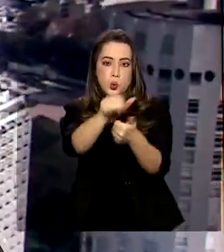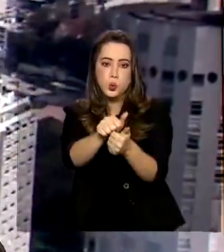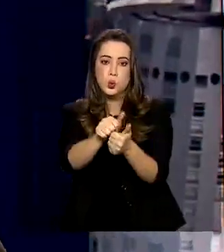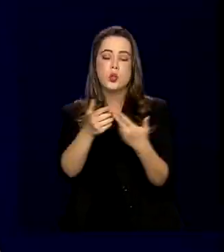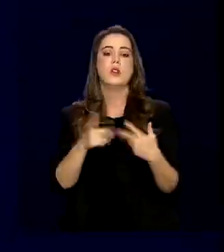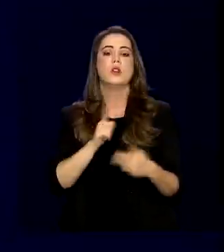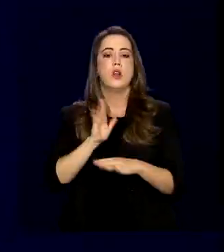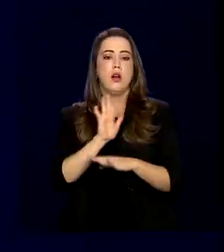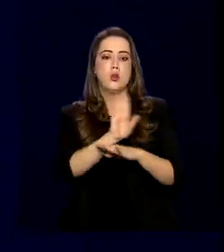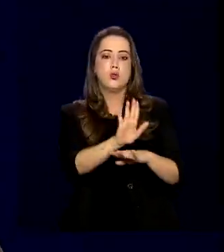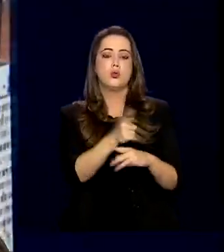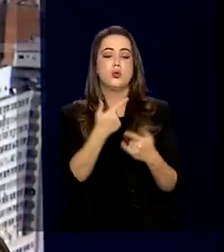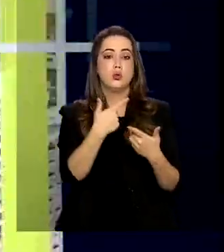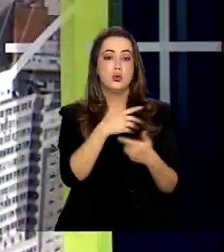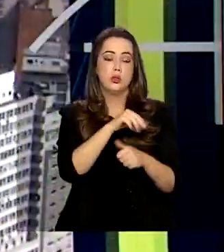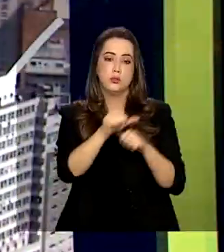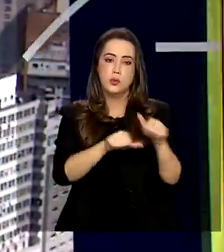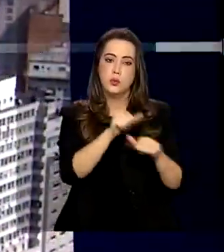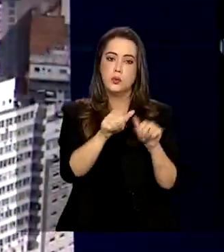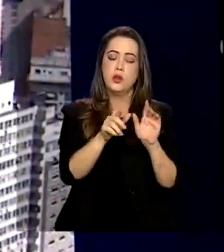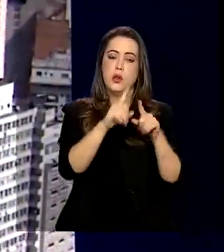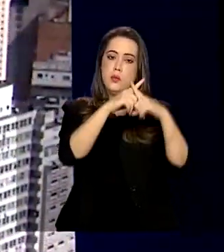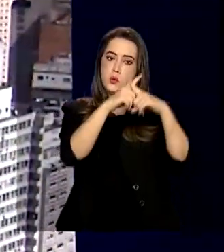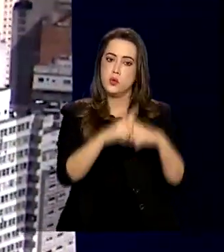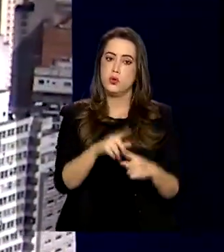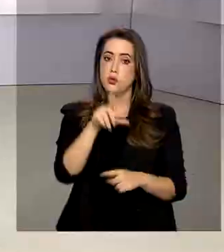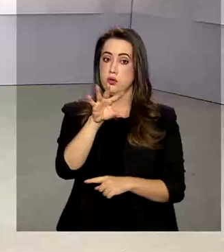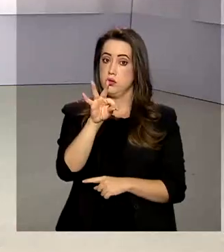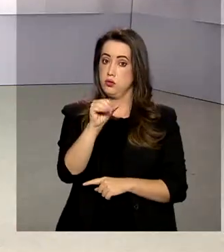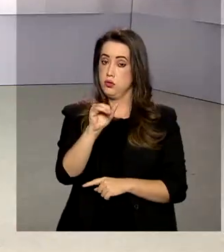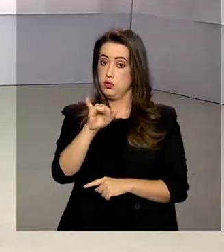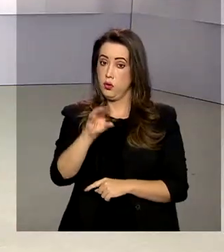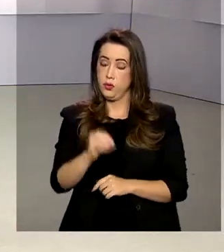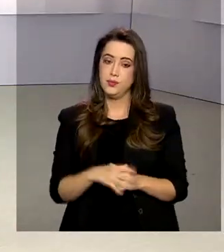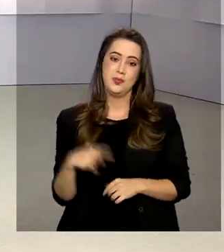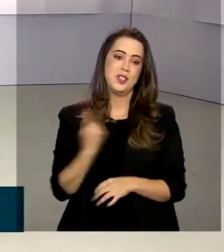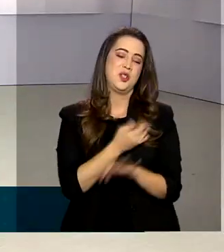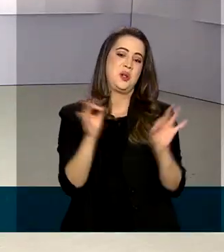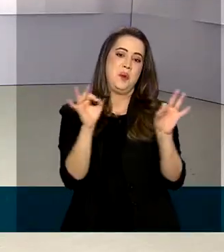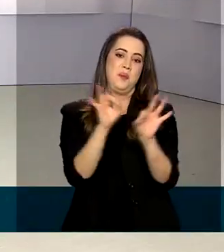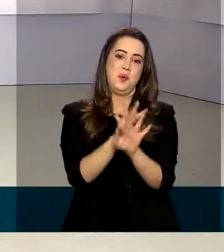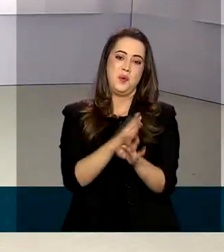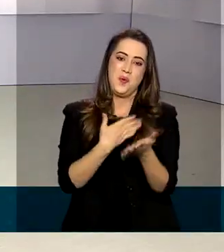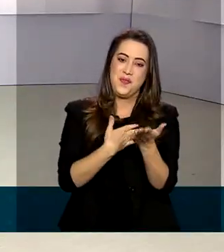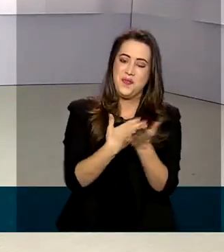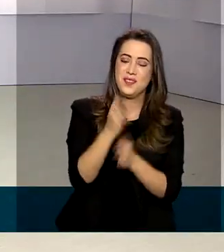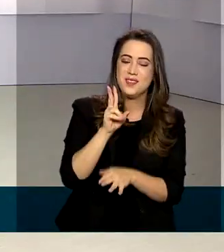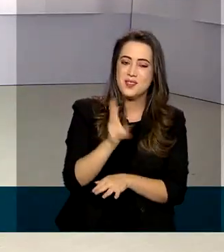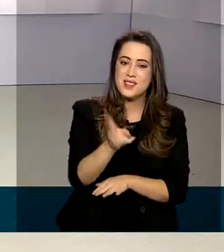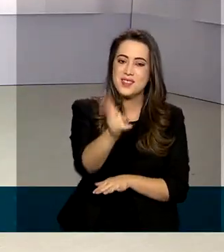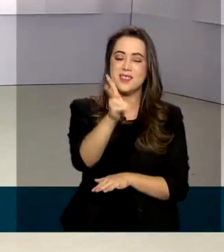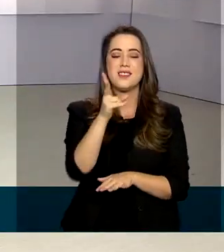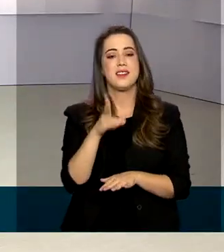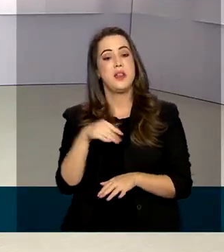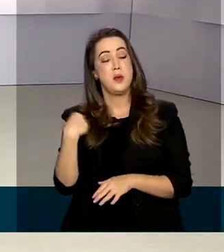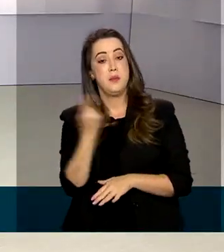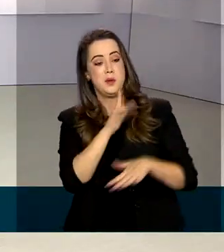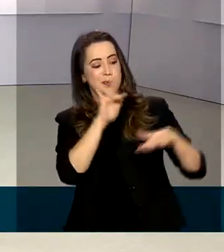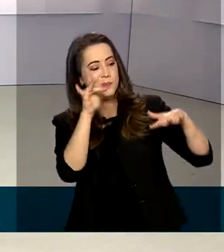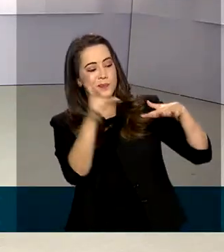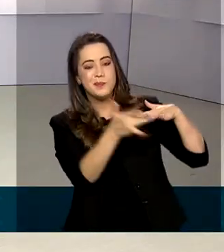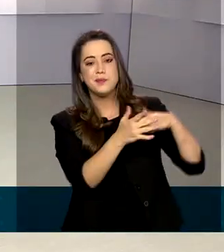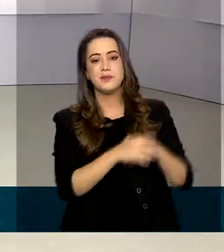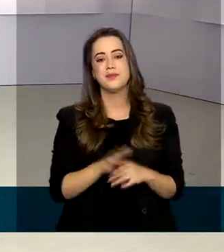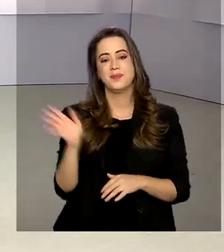terão patrocínio renovado para os Jogos de Tóquio. A gente fica por aqui. Continue bem informado seguindo as nossas